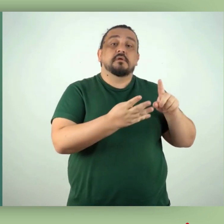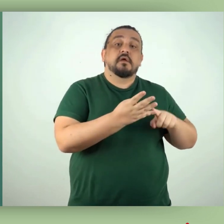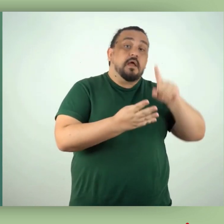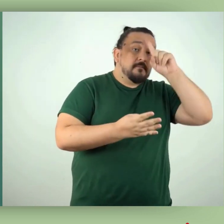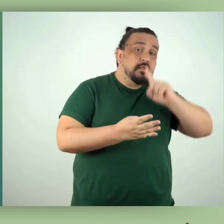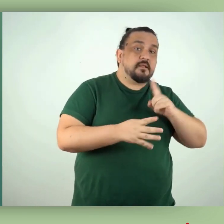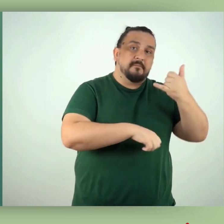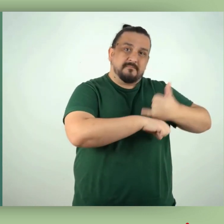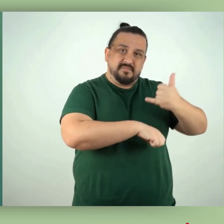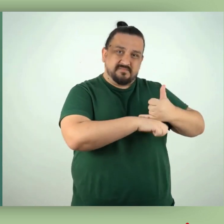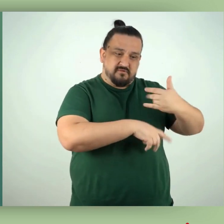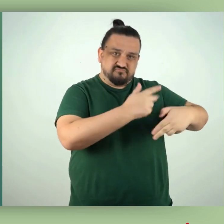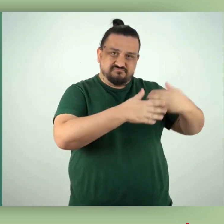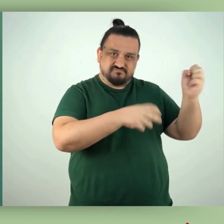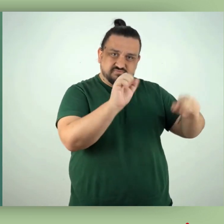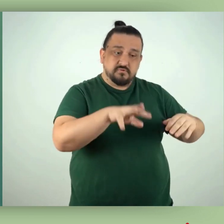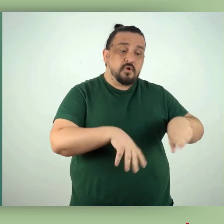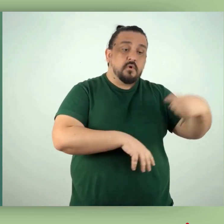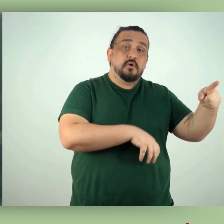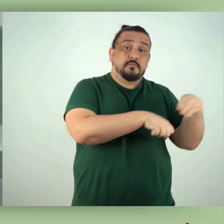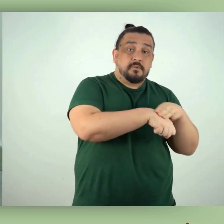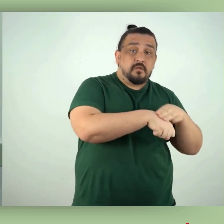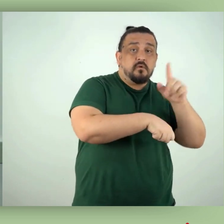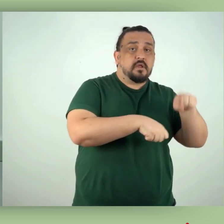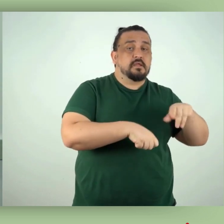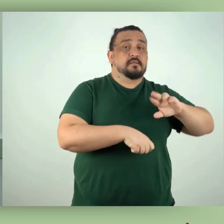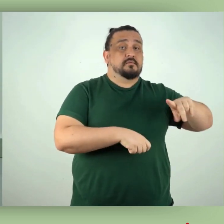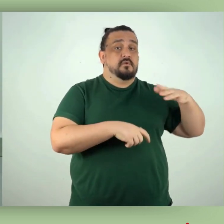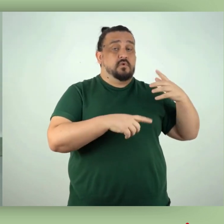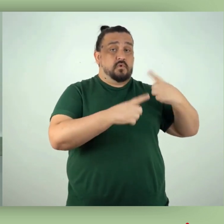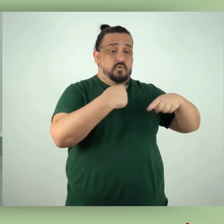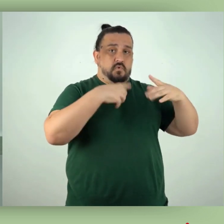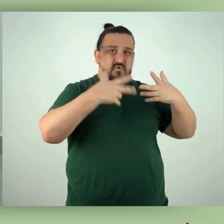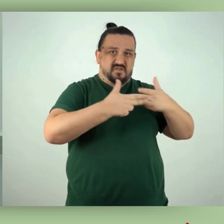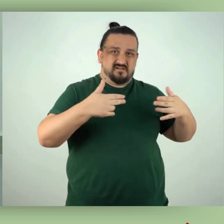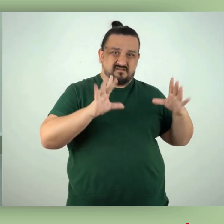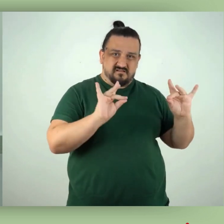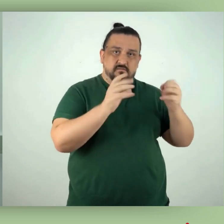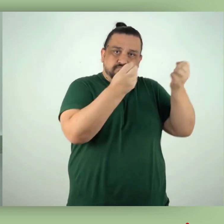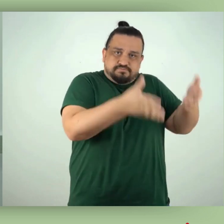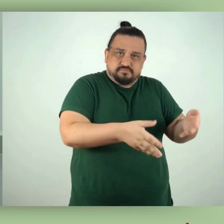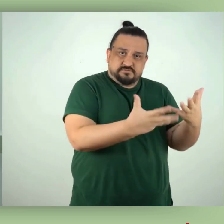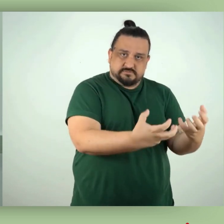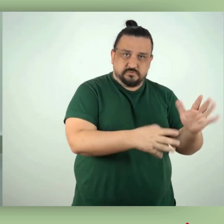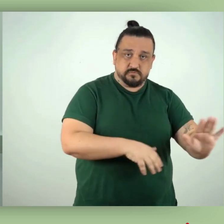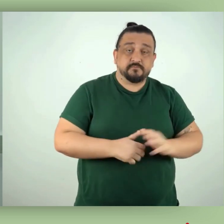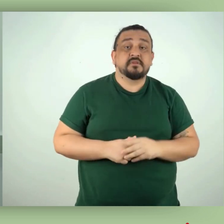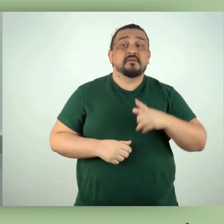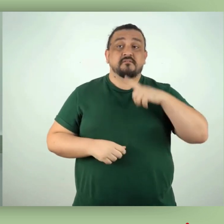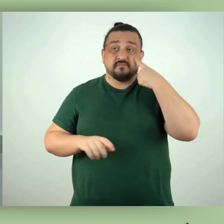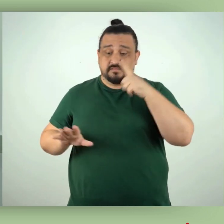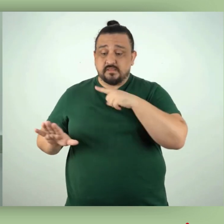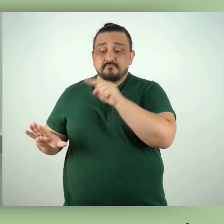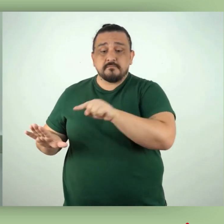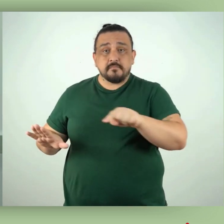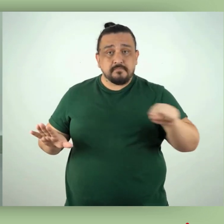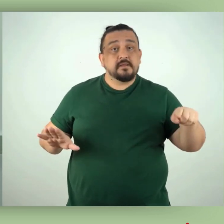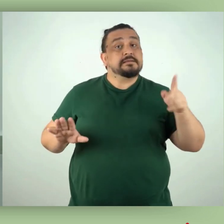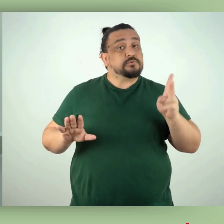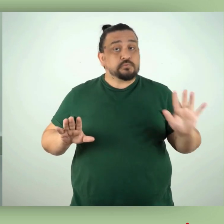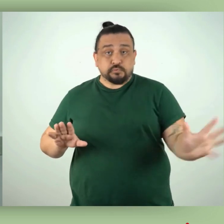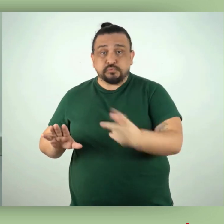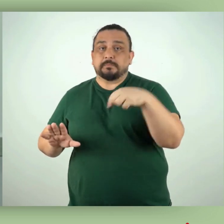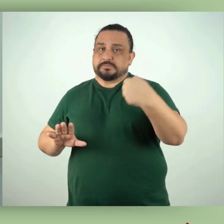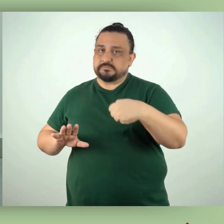e marrom para resíduos orgânicos. Os resíduos não recicláveis devem ser segregados e acondicionados em